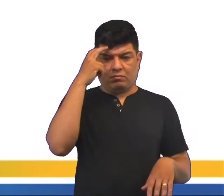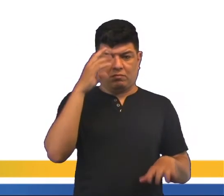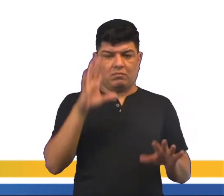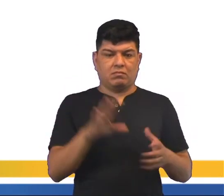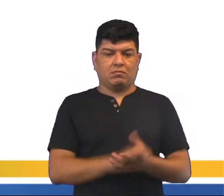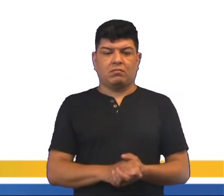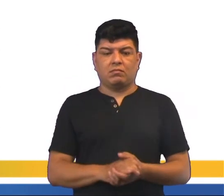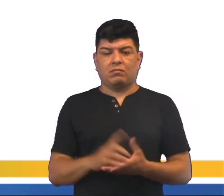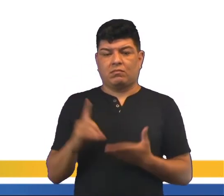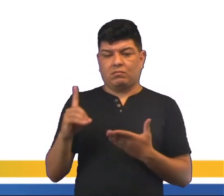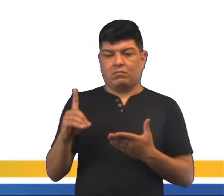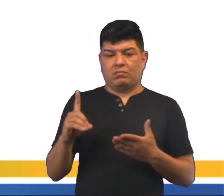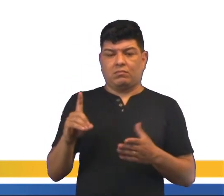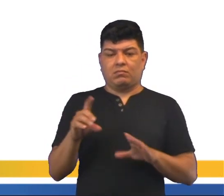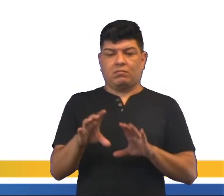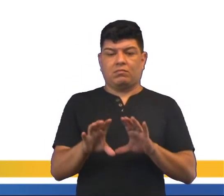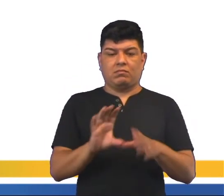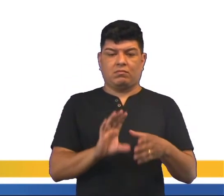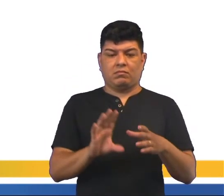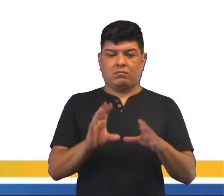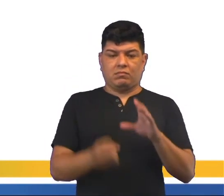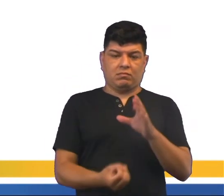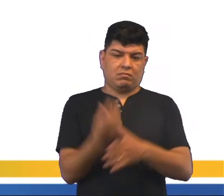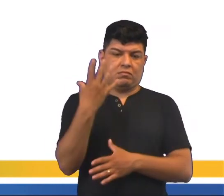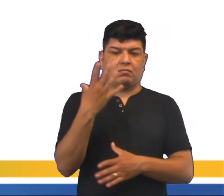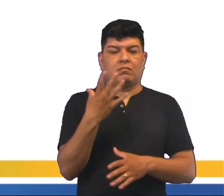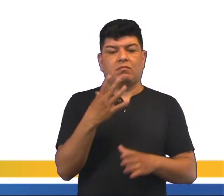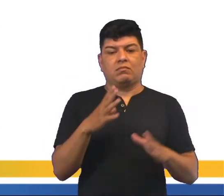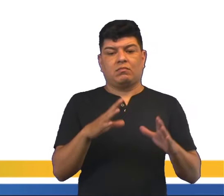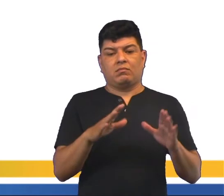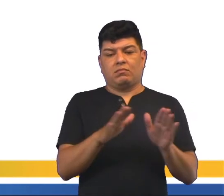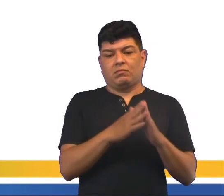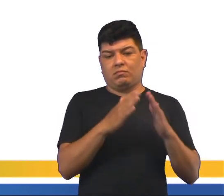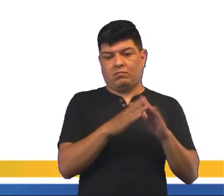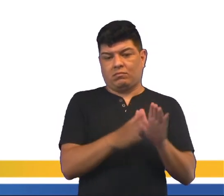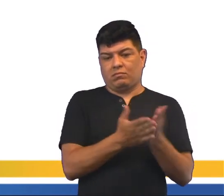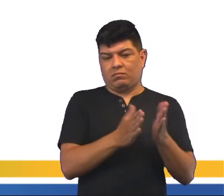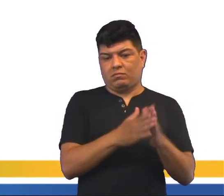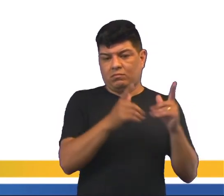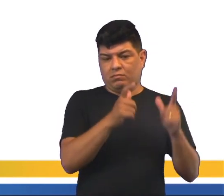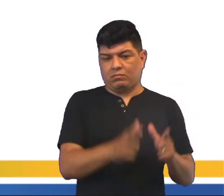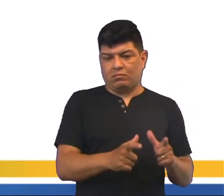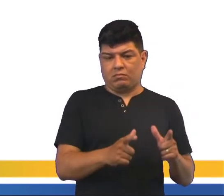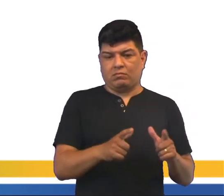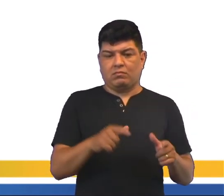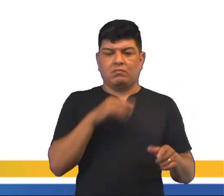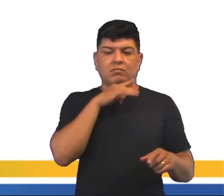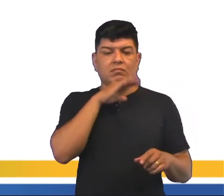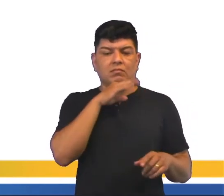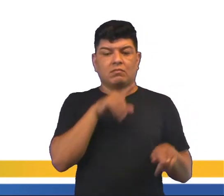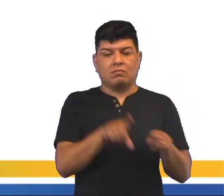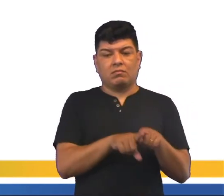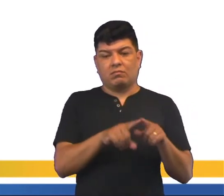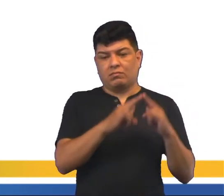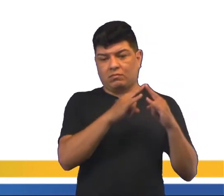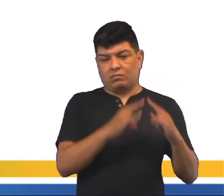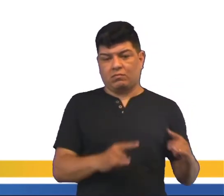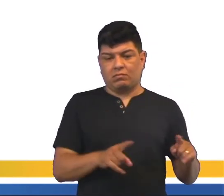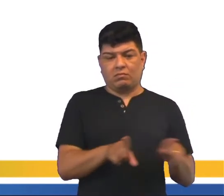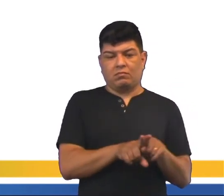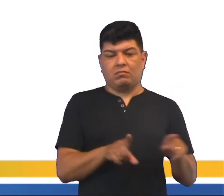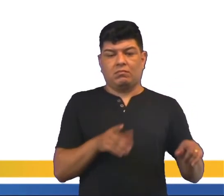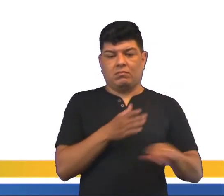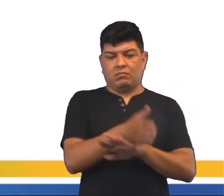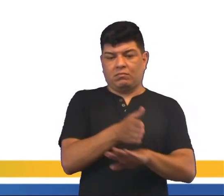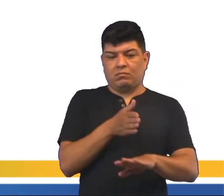afinidade cultural. Letra D. A formação de favelas, habitações em áreas irregulares, cortiços e